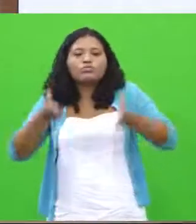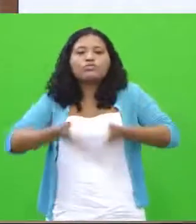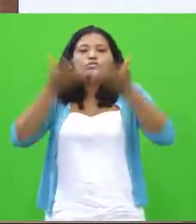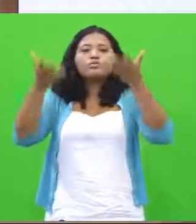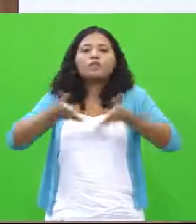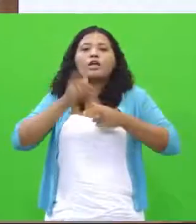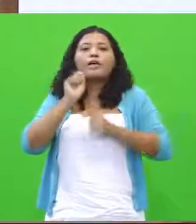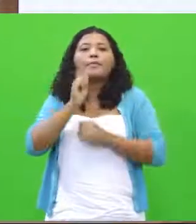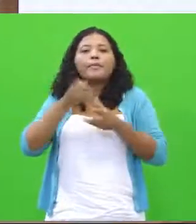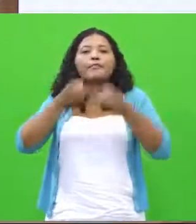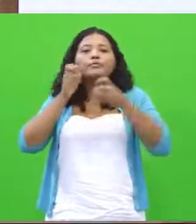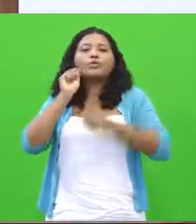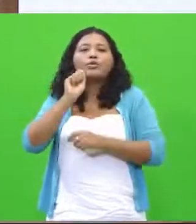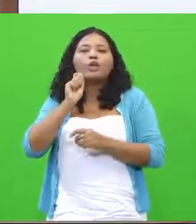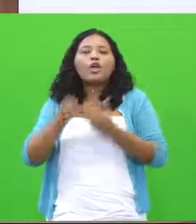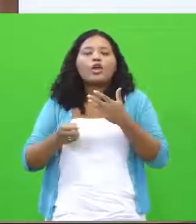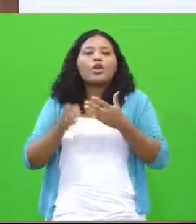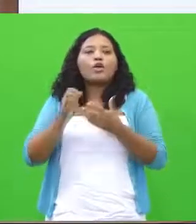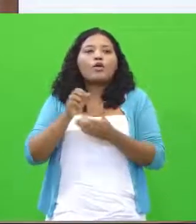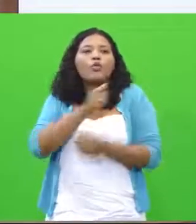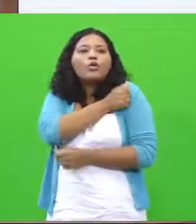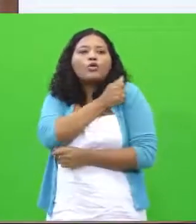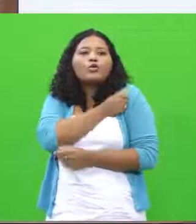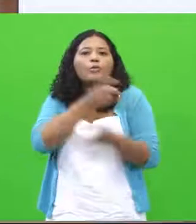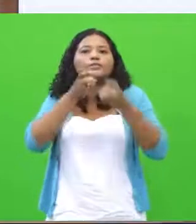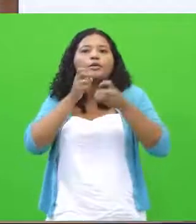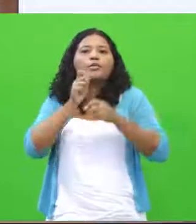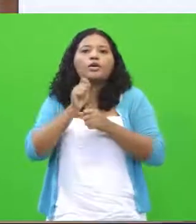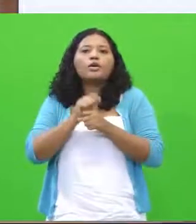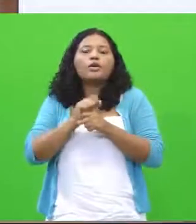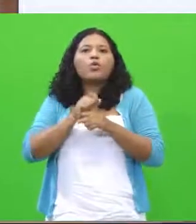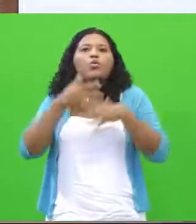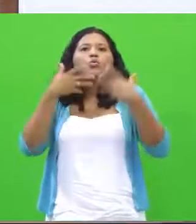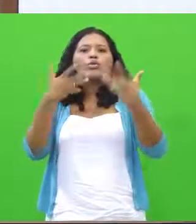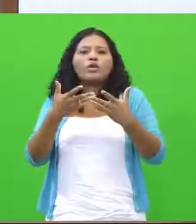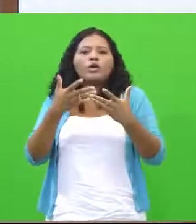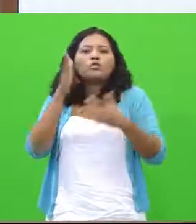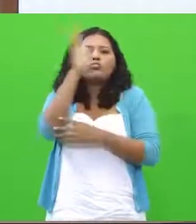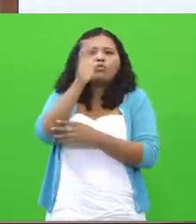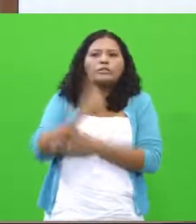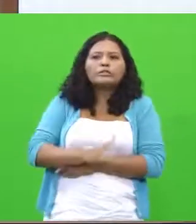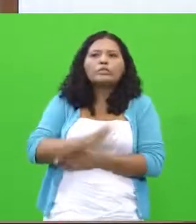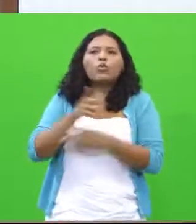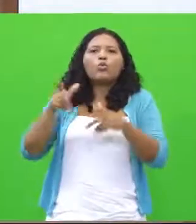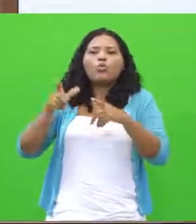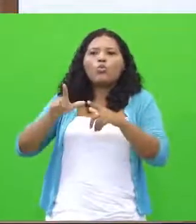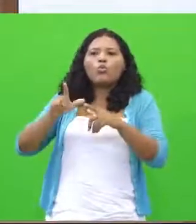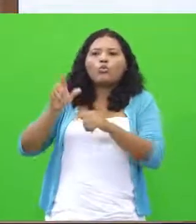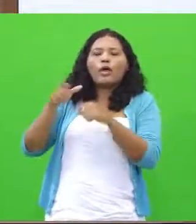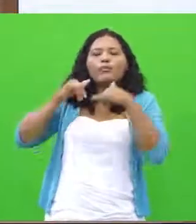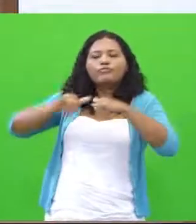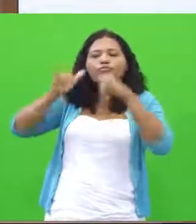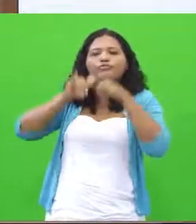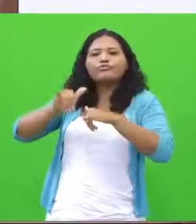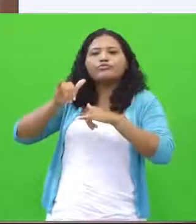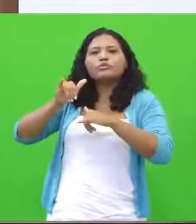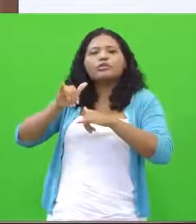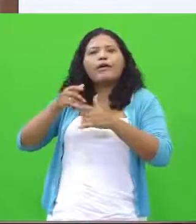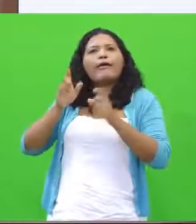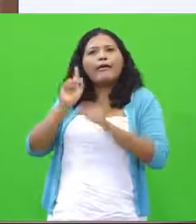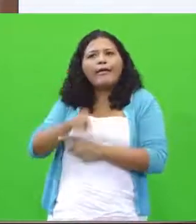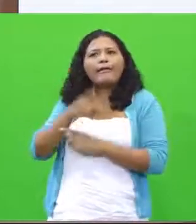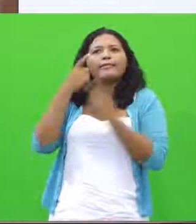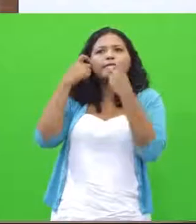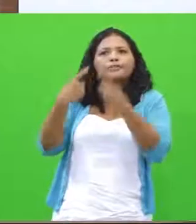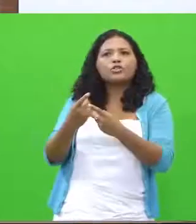candidato verificar. Publicidade infantil e questão no Brasil. O que você acha? É interessante? Não